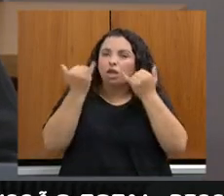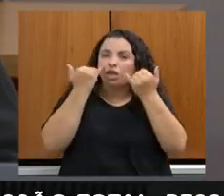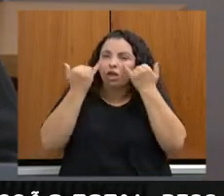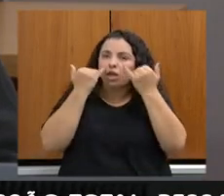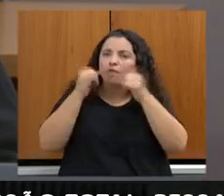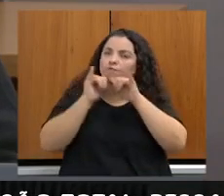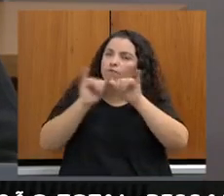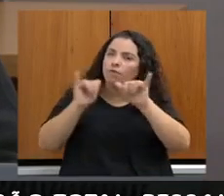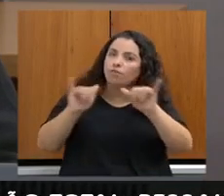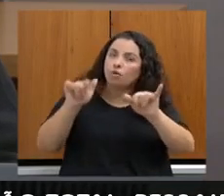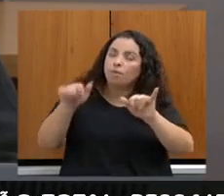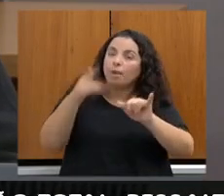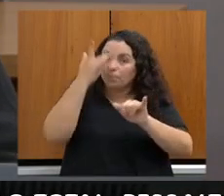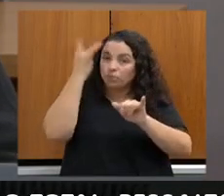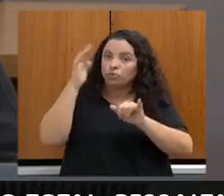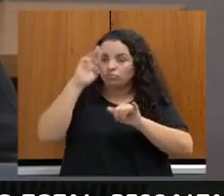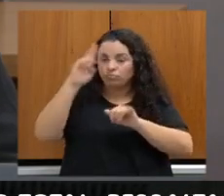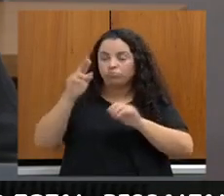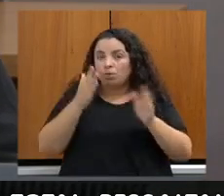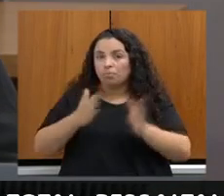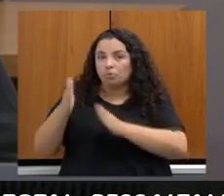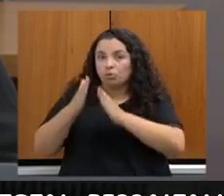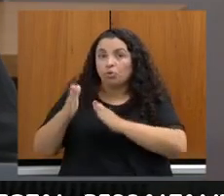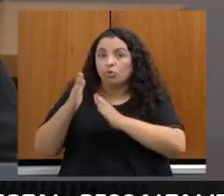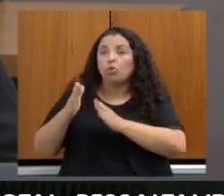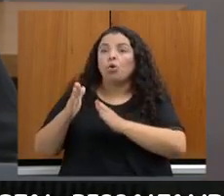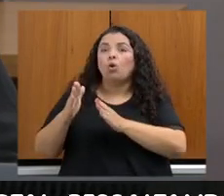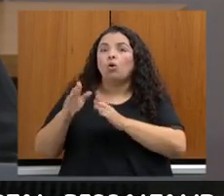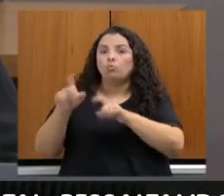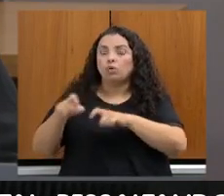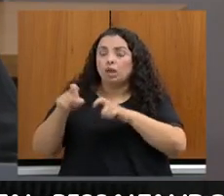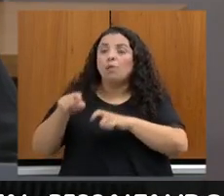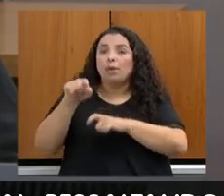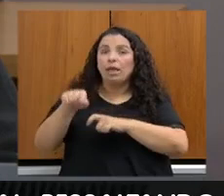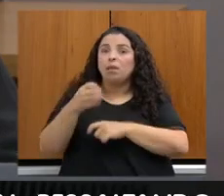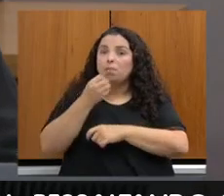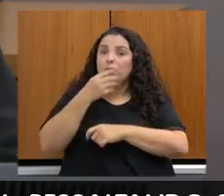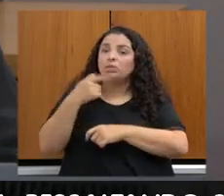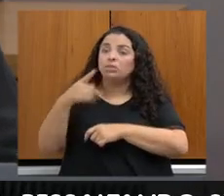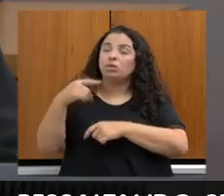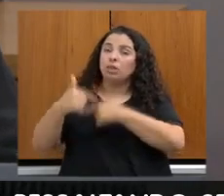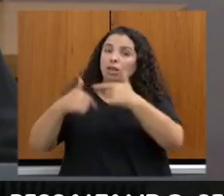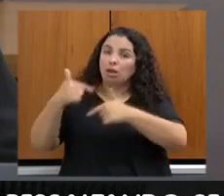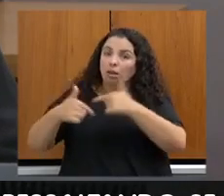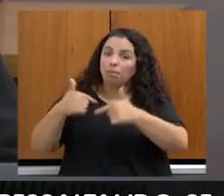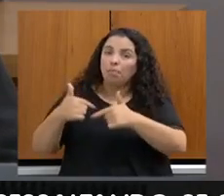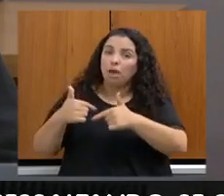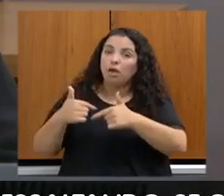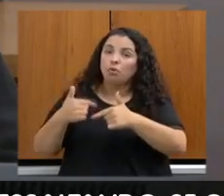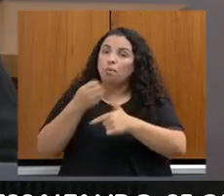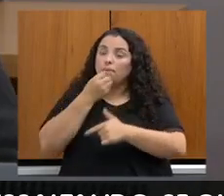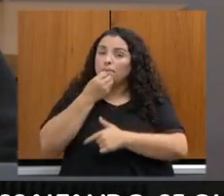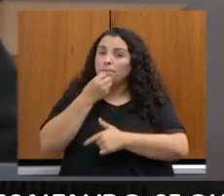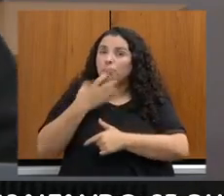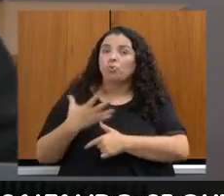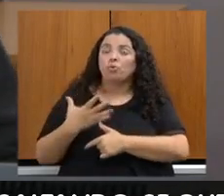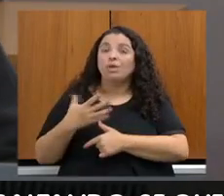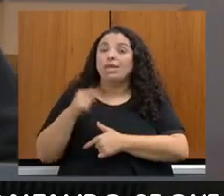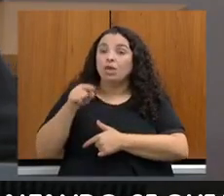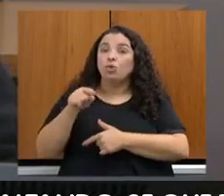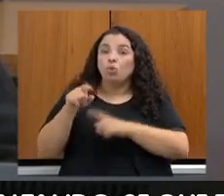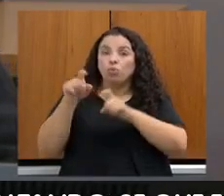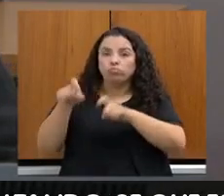que eles possam, da melhor forma, realizar suas atividades produtivas. E é no campo que ações de